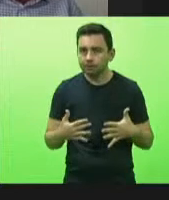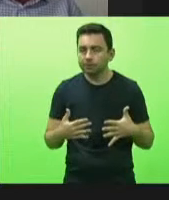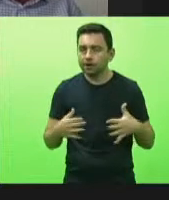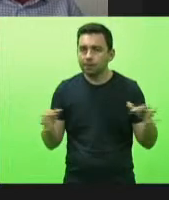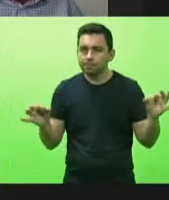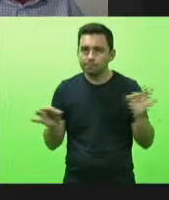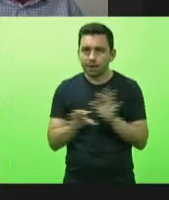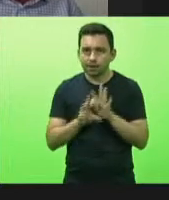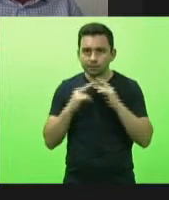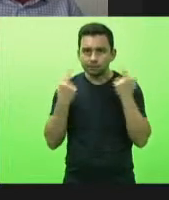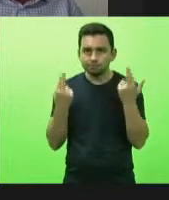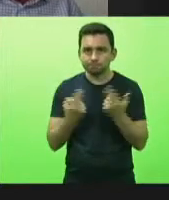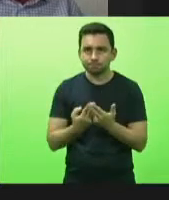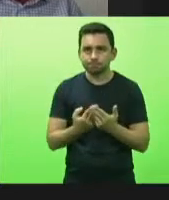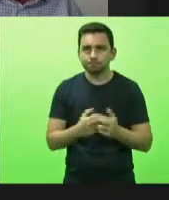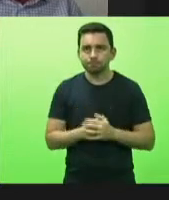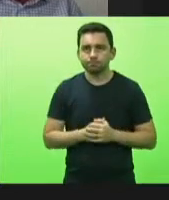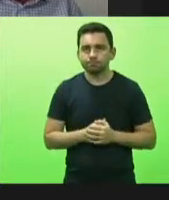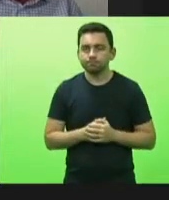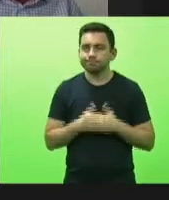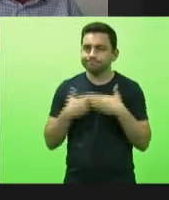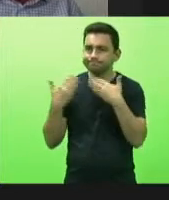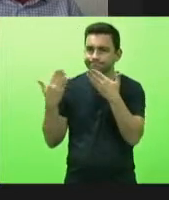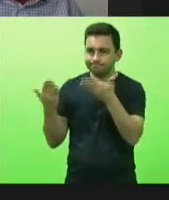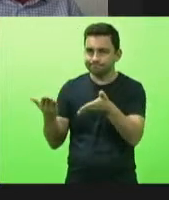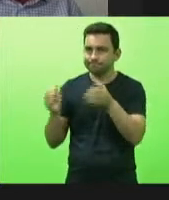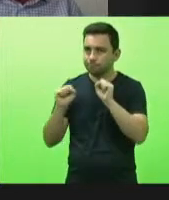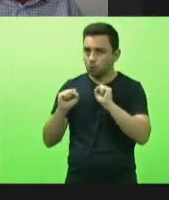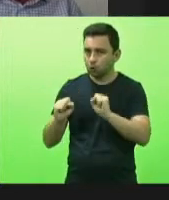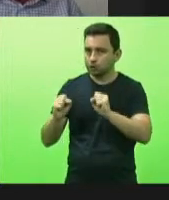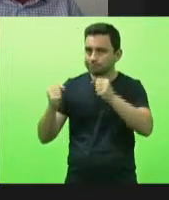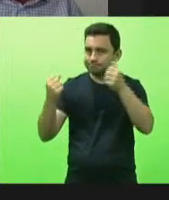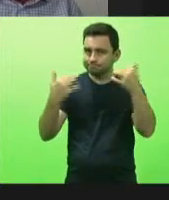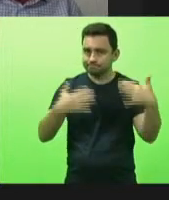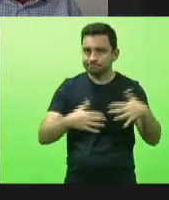dessa reunião a palavra fica aberta para o senhor